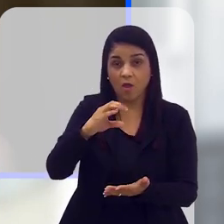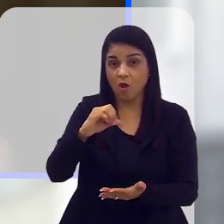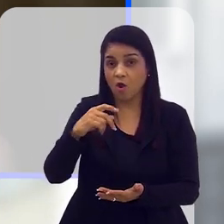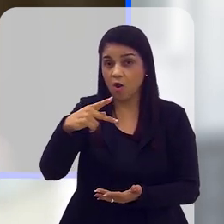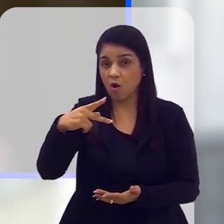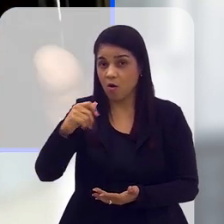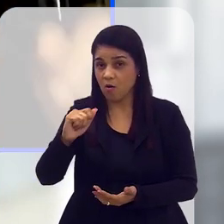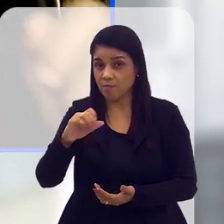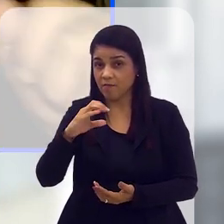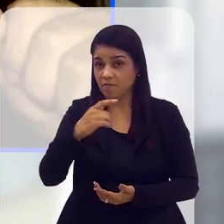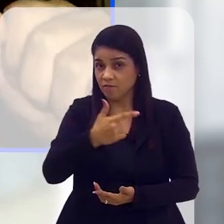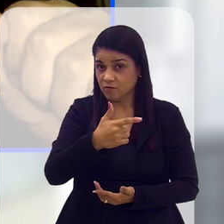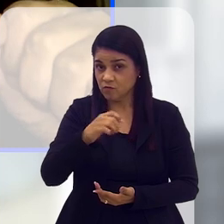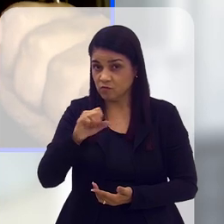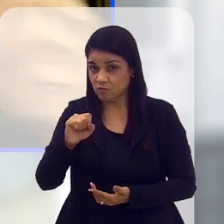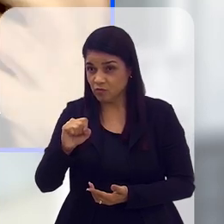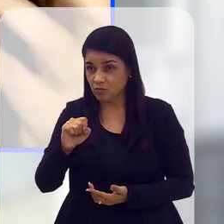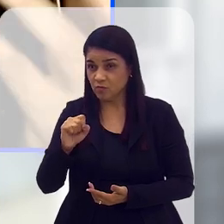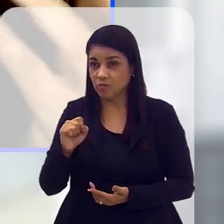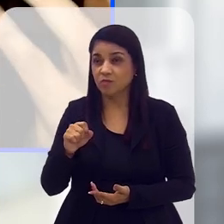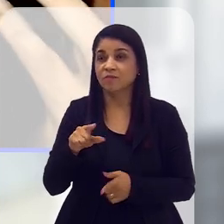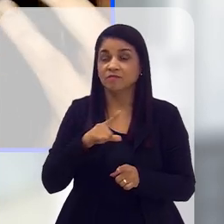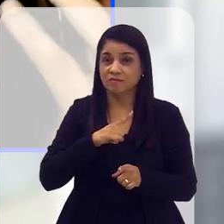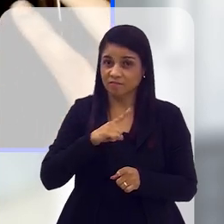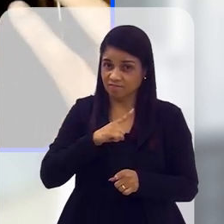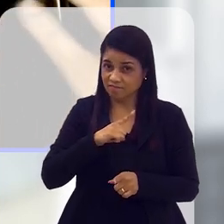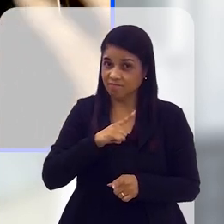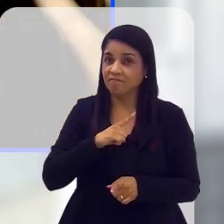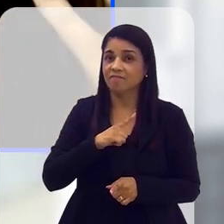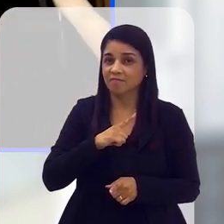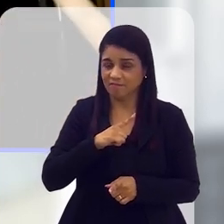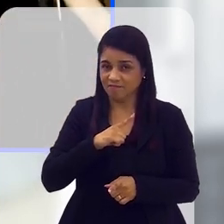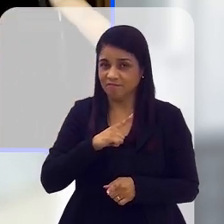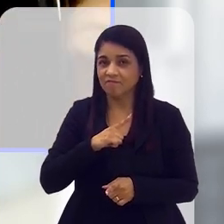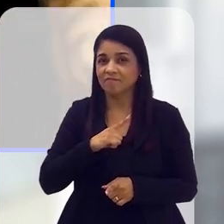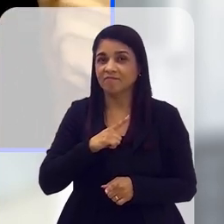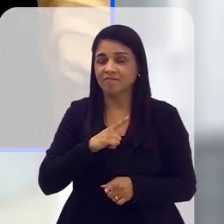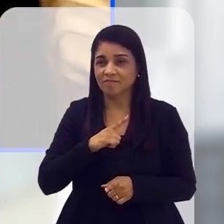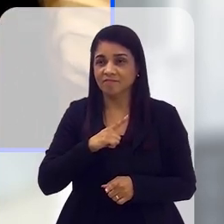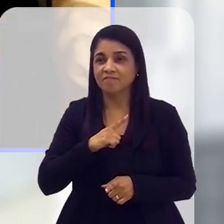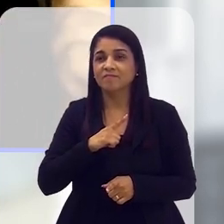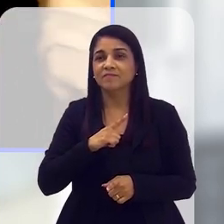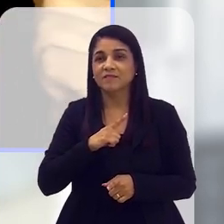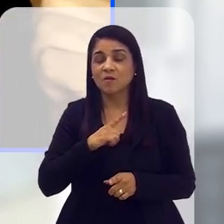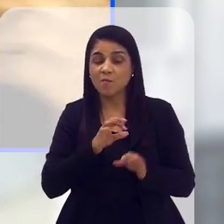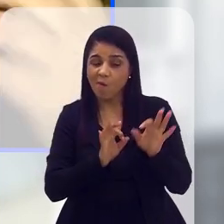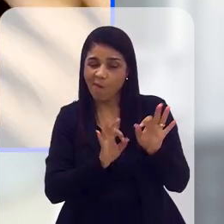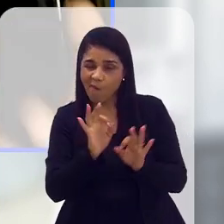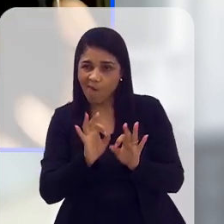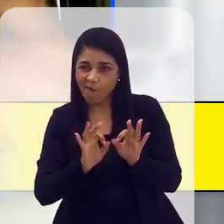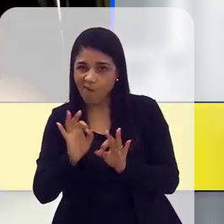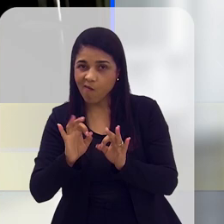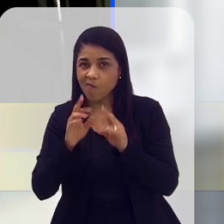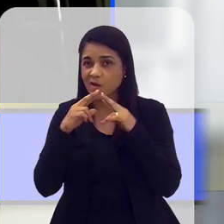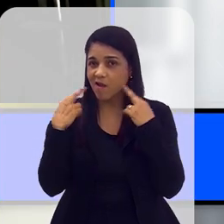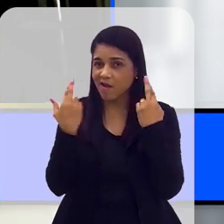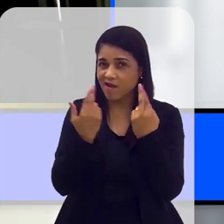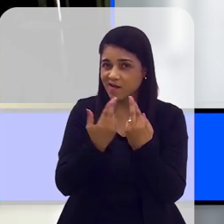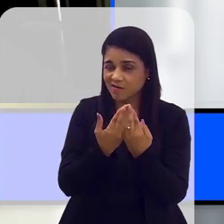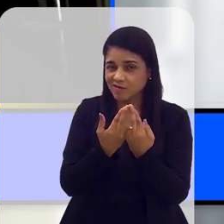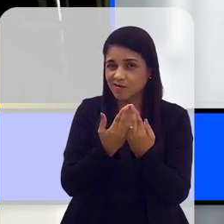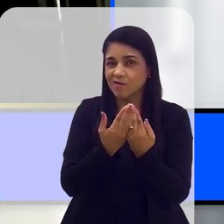da COP28, que é, assim, quase que um escárnio, né, em relação, exatamente, você faz uma